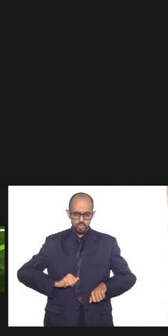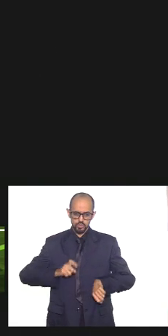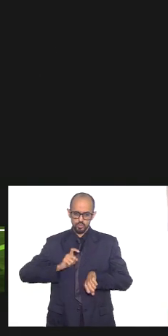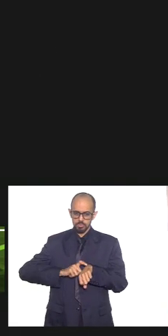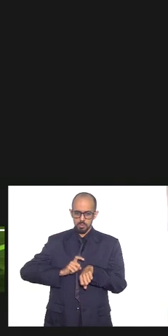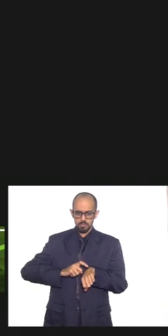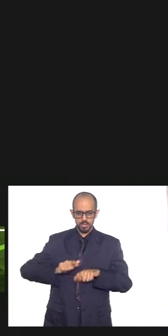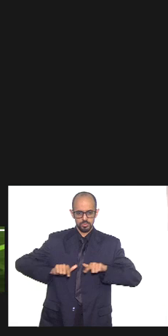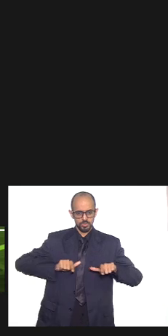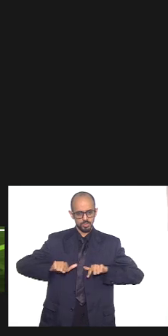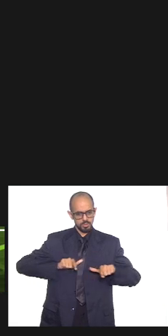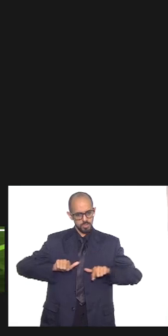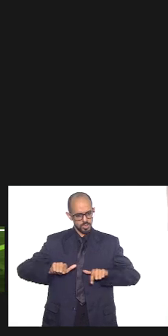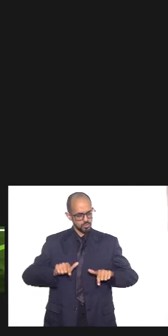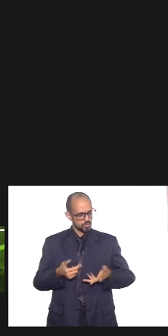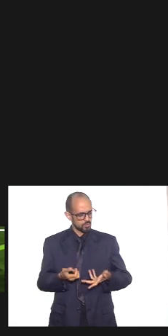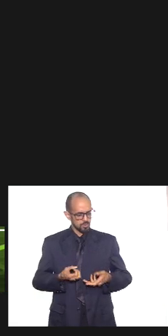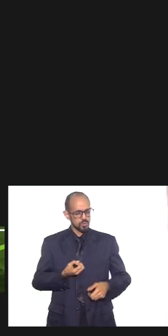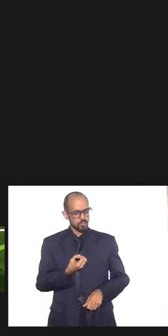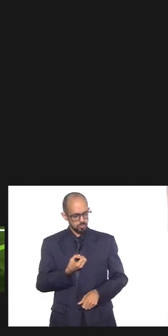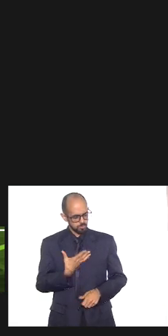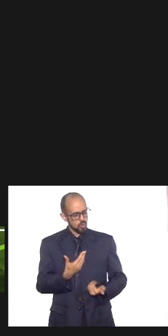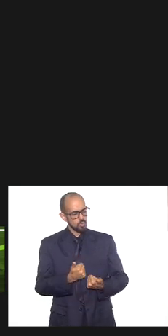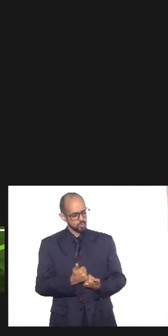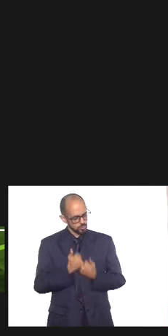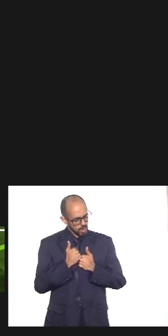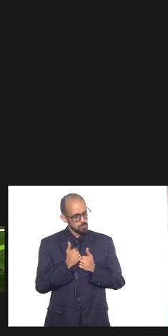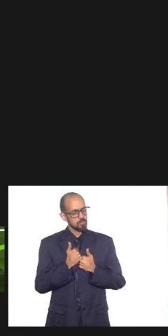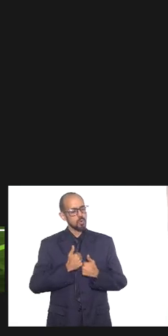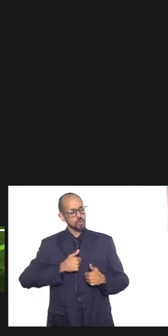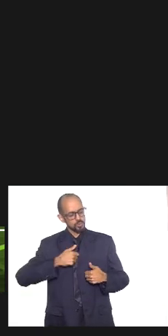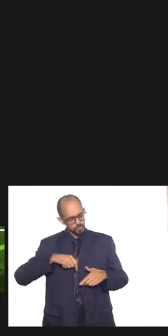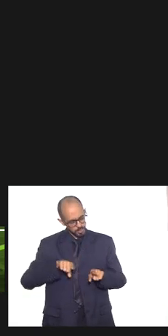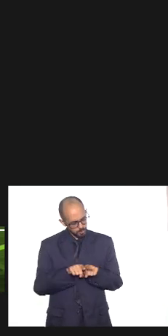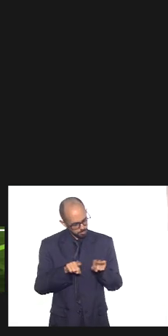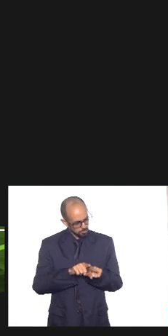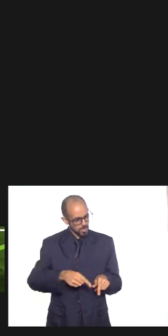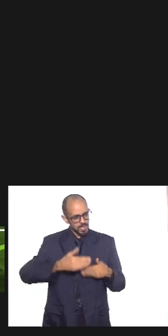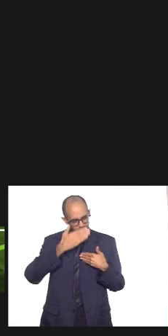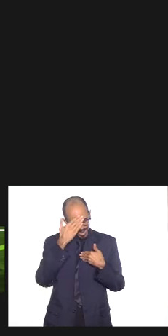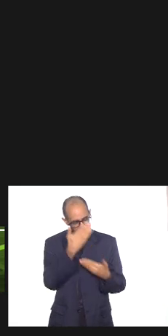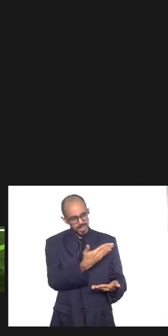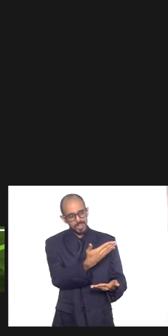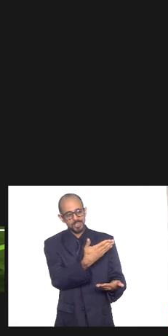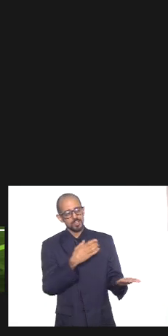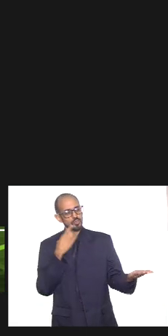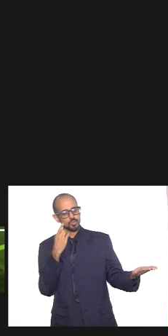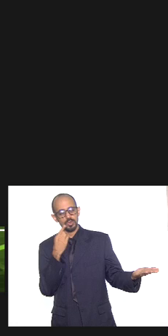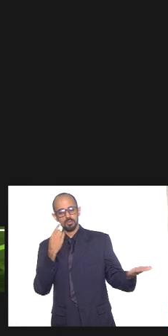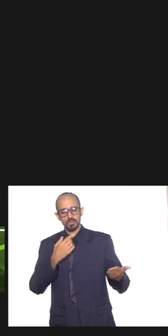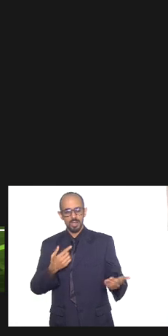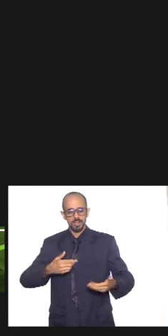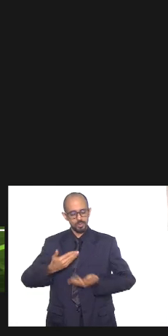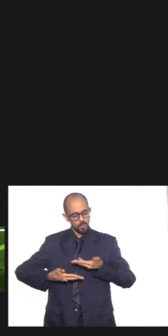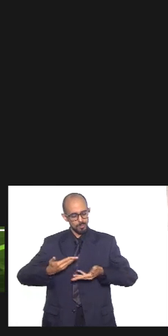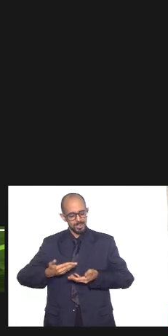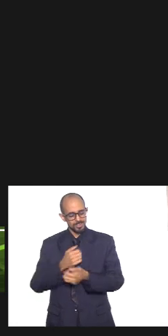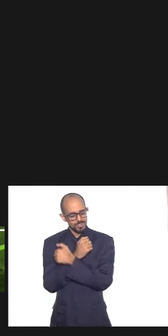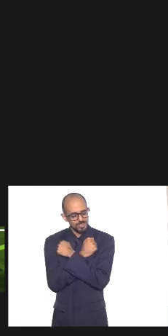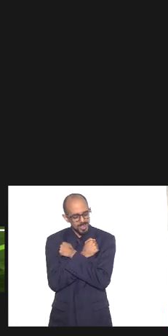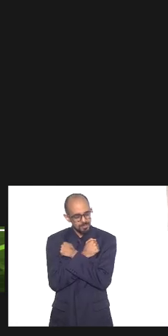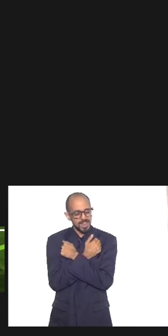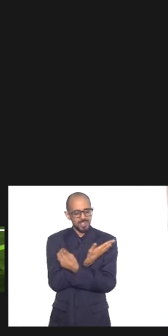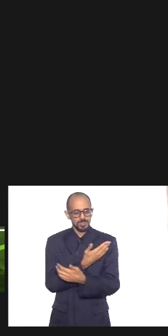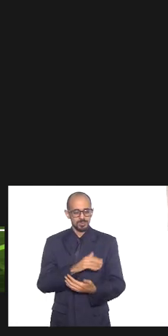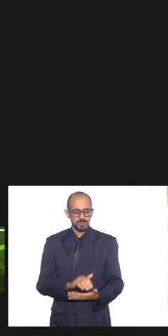foram uma fonte inestrutável de apoio só tenho muito a lhes agradecer compartilha esse abraço obrigado Gilberto